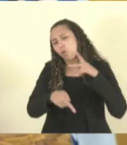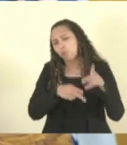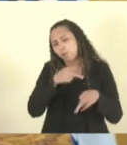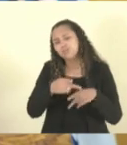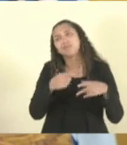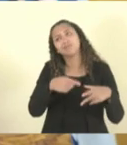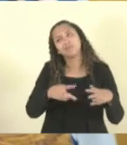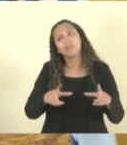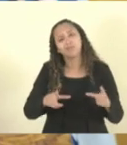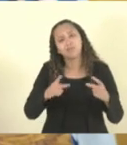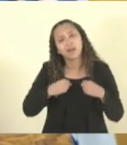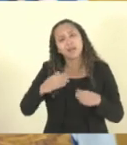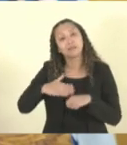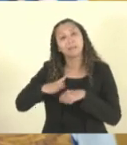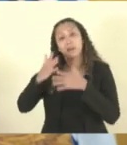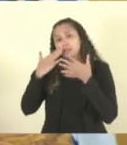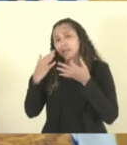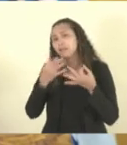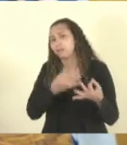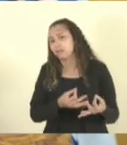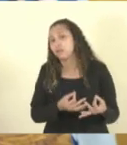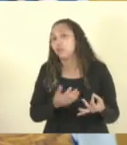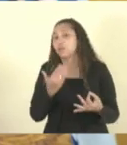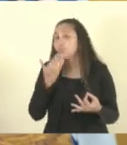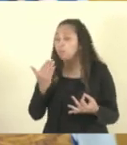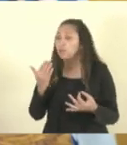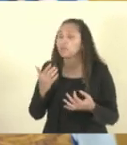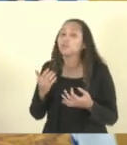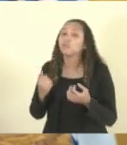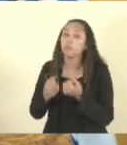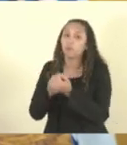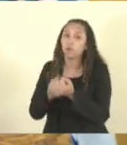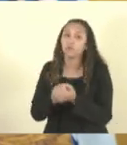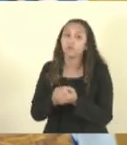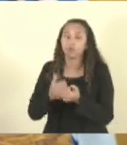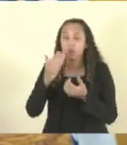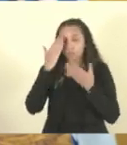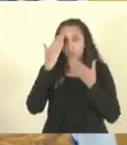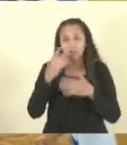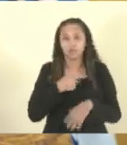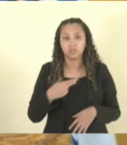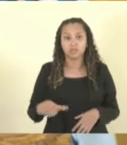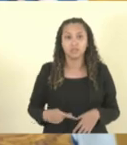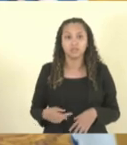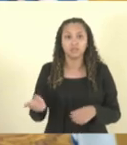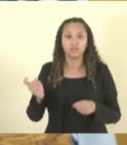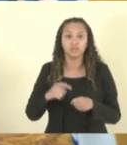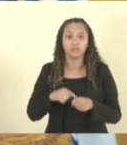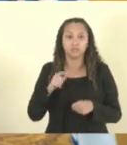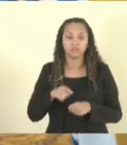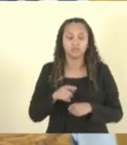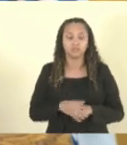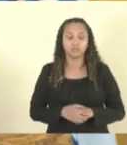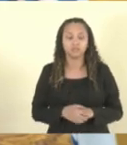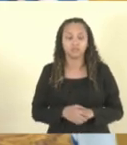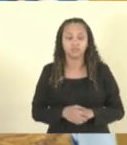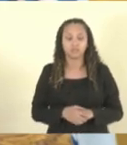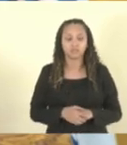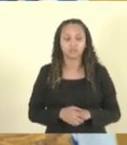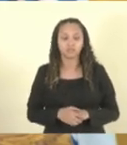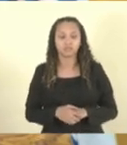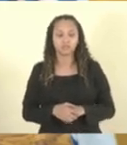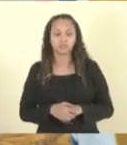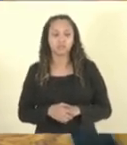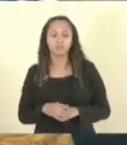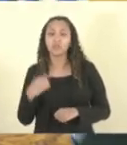um pouco mais de atenção. Então, conto com V. Exª. Muito obrigado, presidente. Retorno a palavra do Estado Espírito Santo. Nós